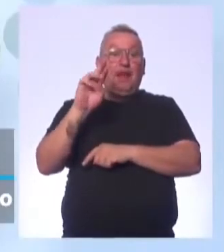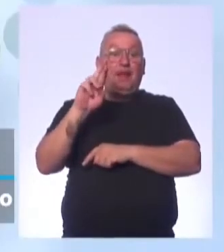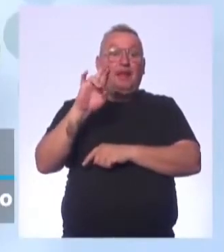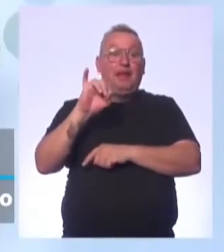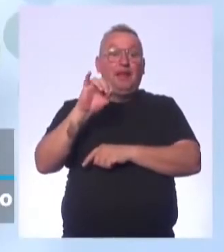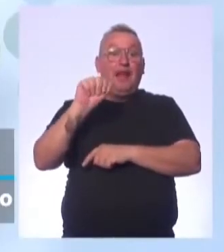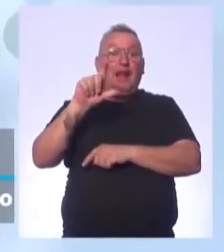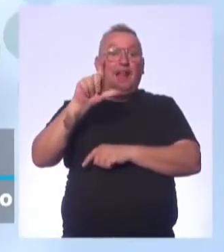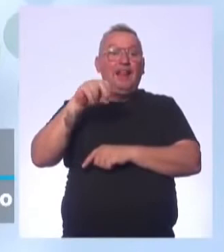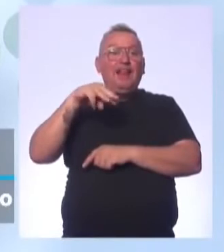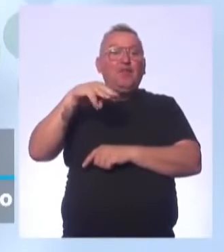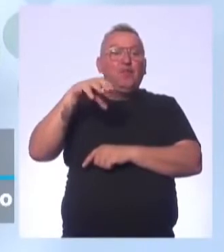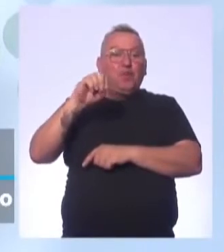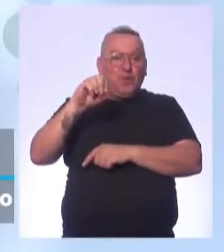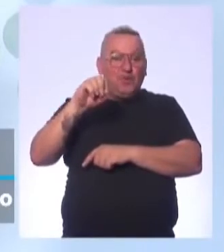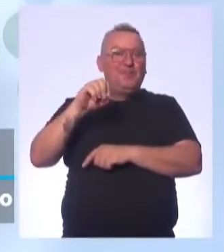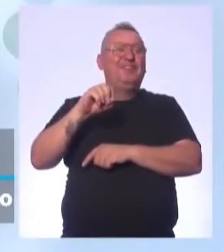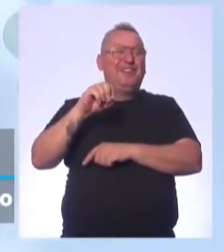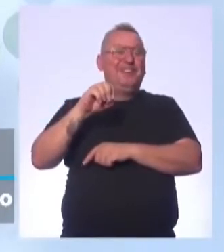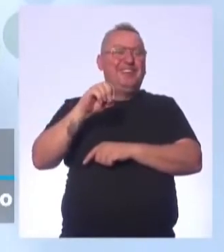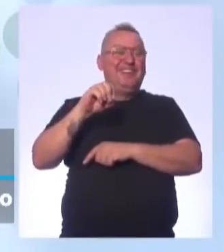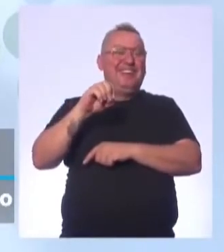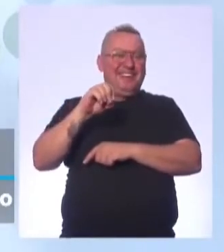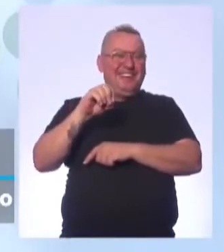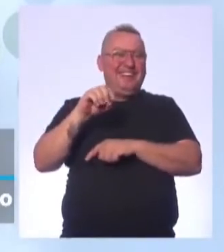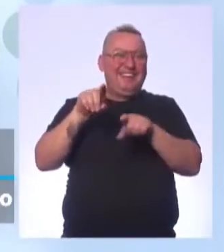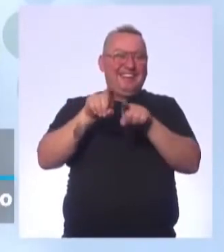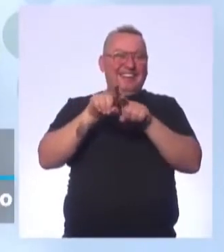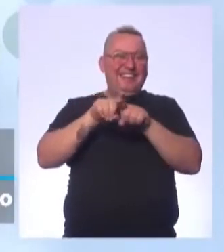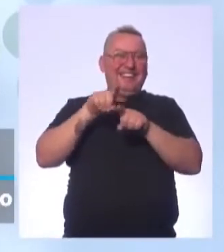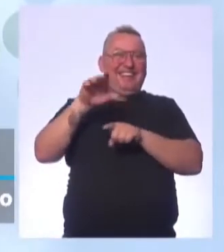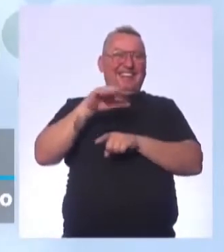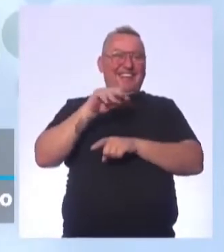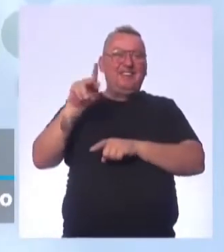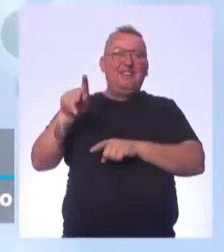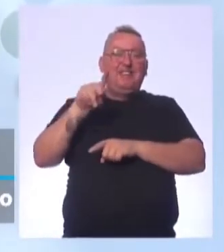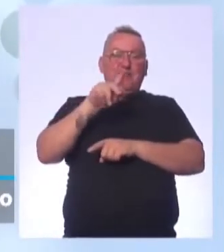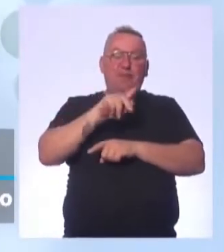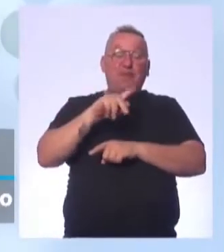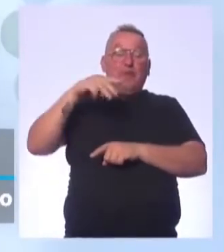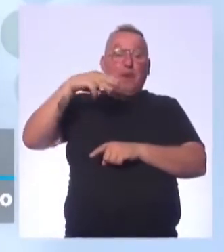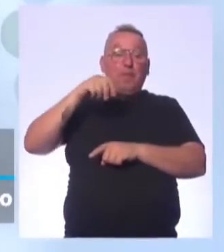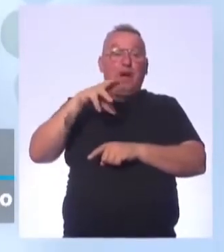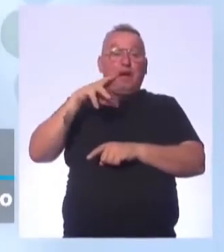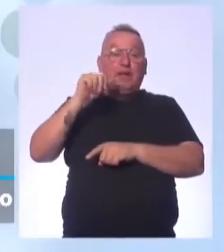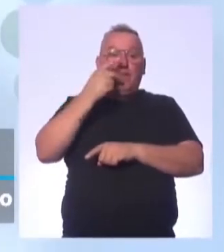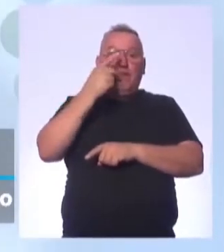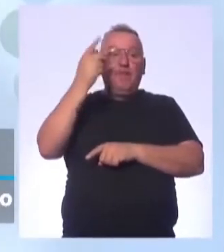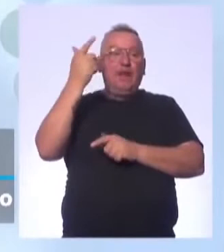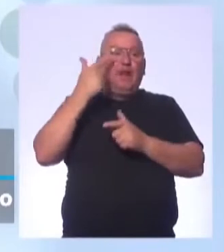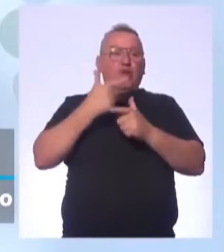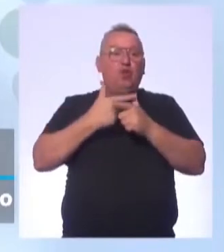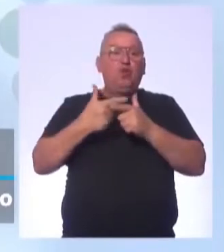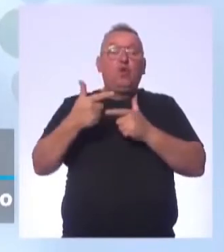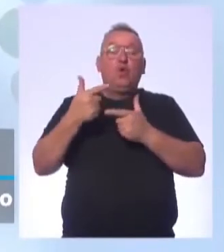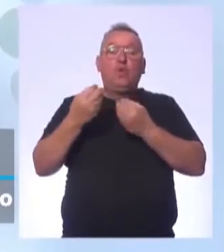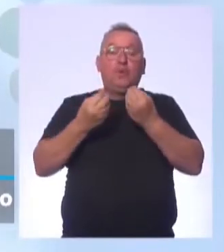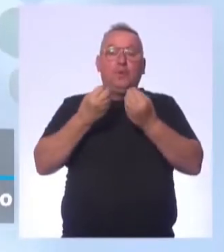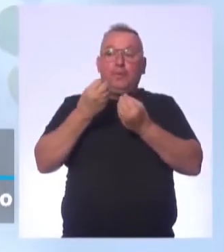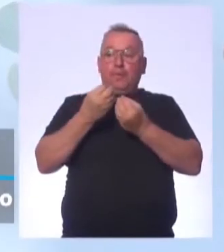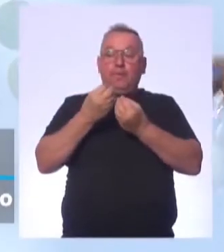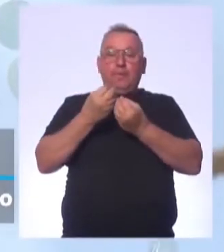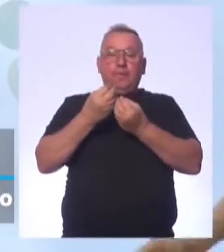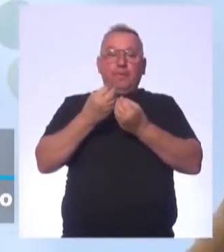Pedestrianismo. E aí, a gente vai chamar a professora Márcia para falar brevemente como que